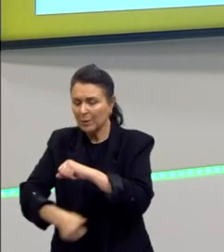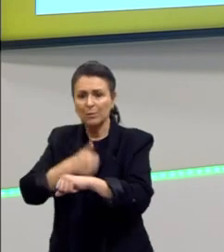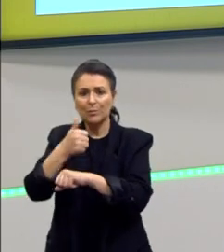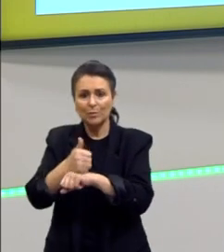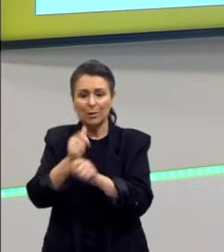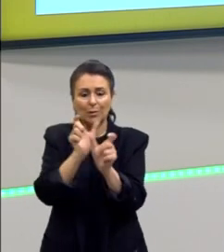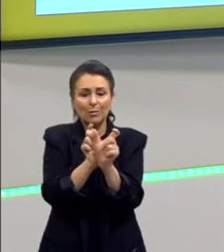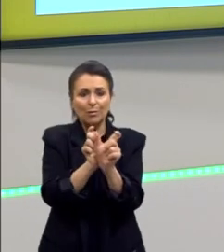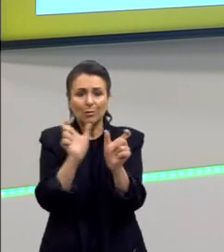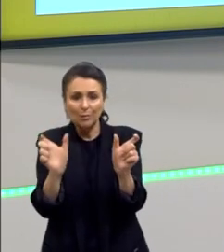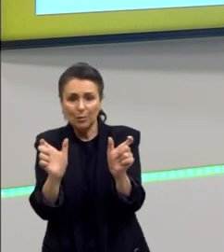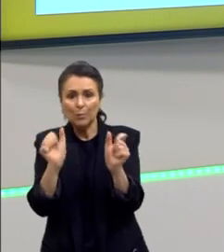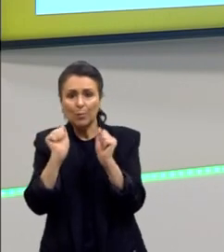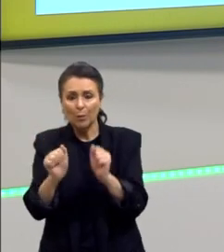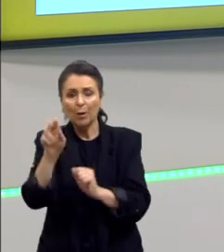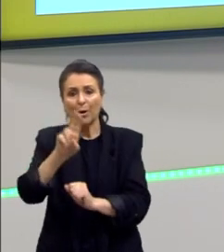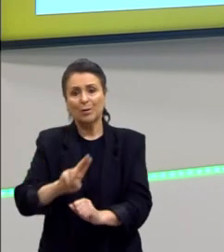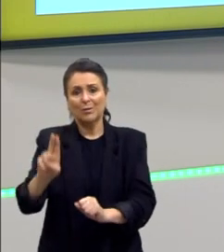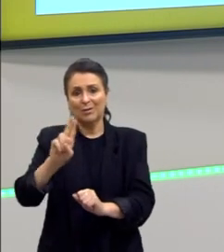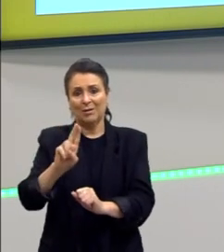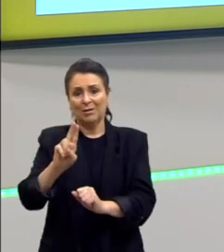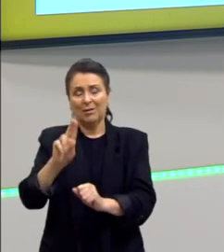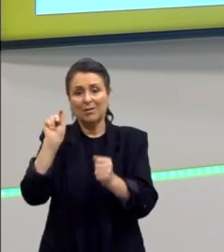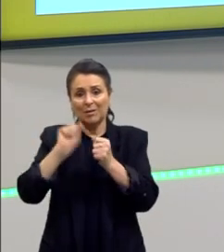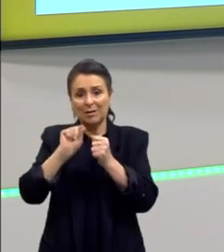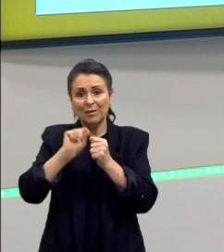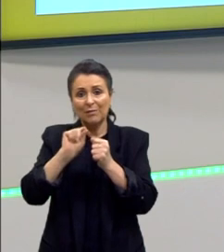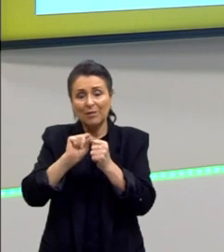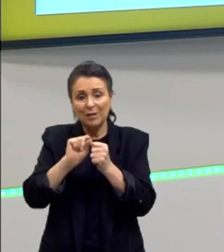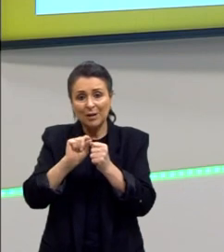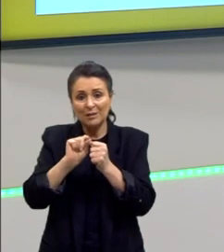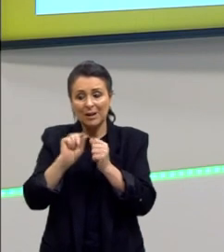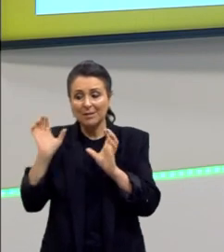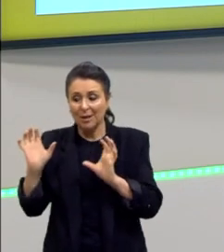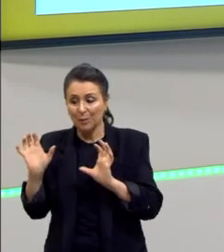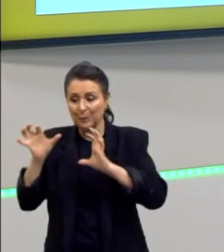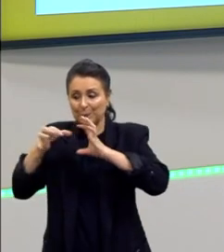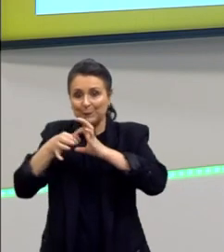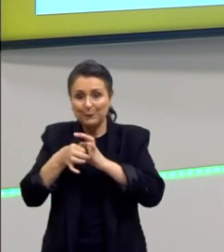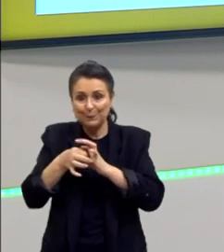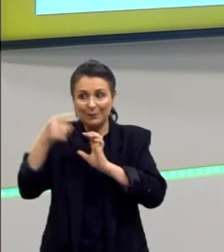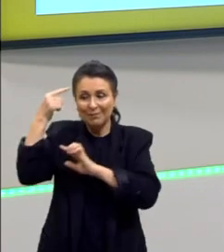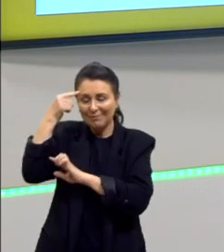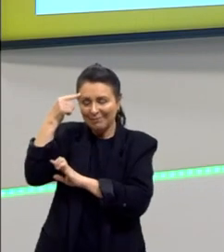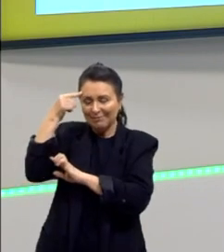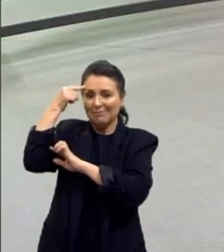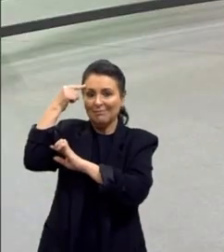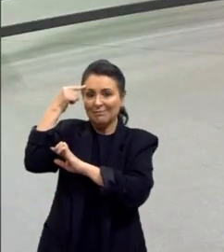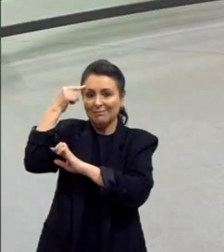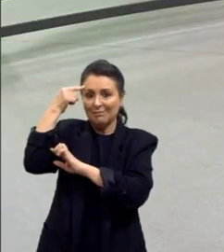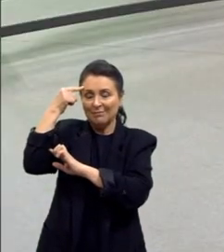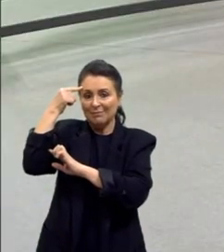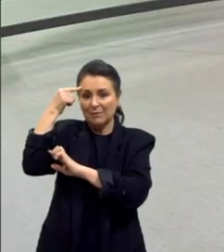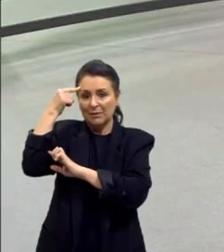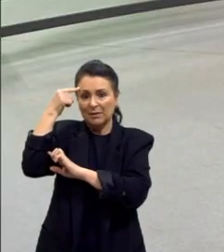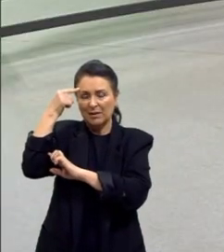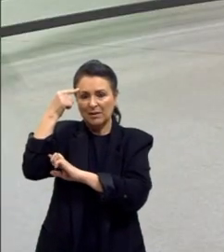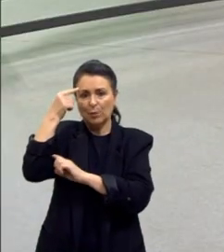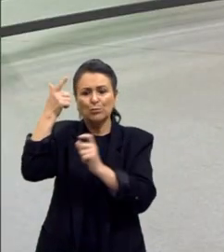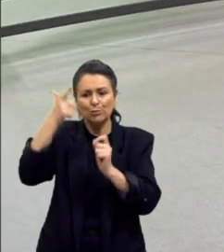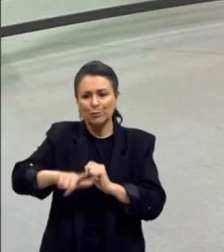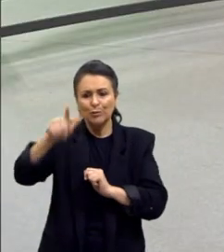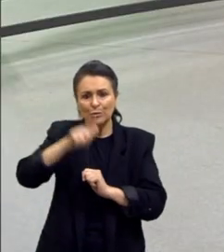sinônimo, que promovem essa amarração das ideias sem que elas sejam